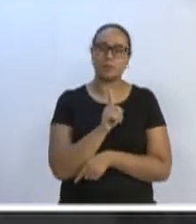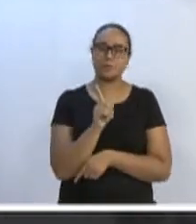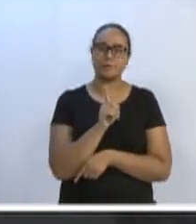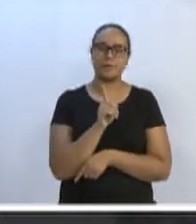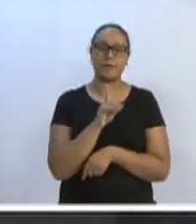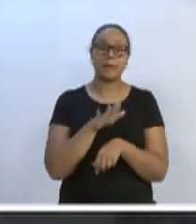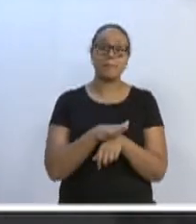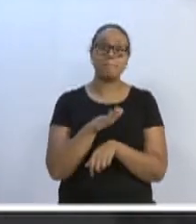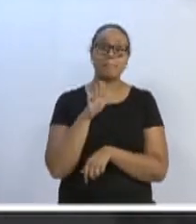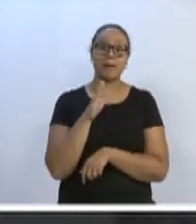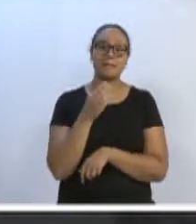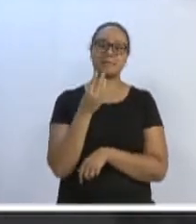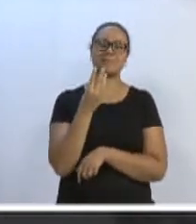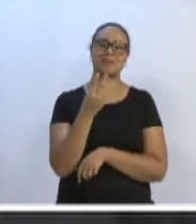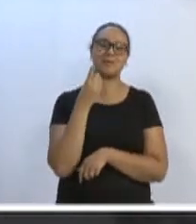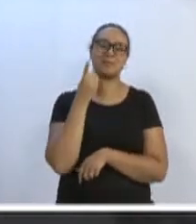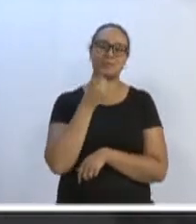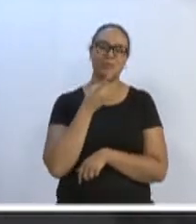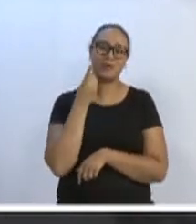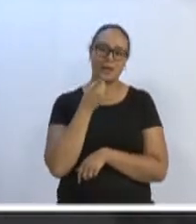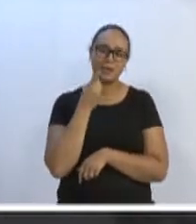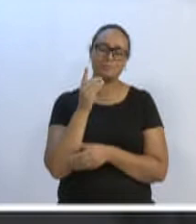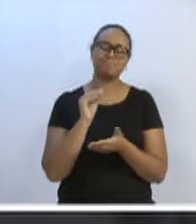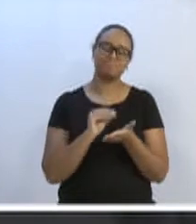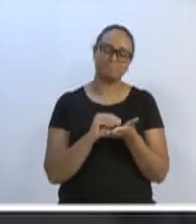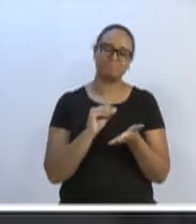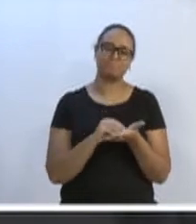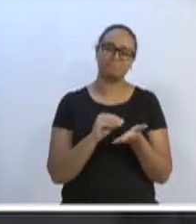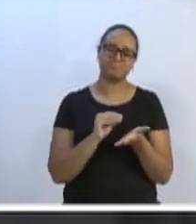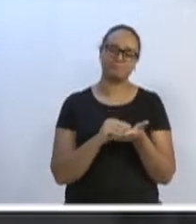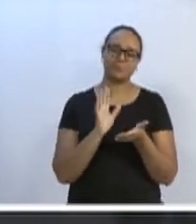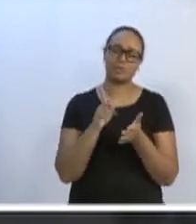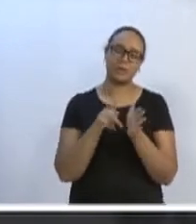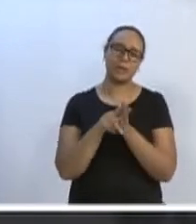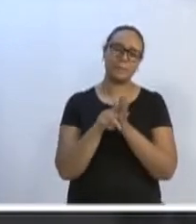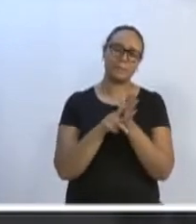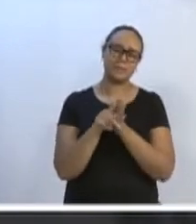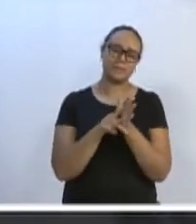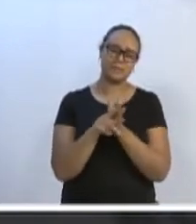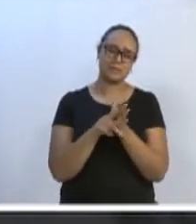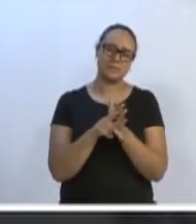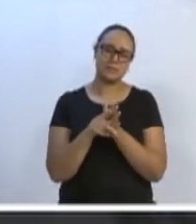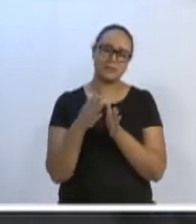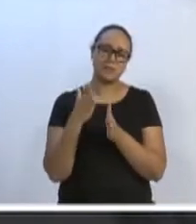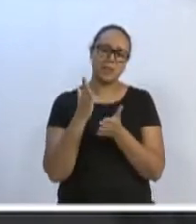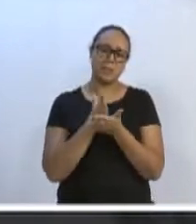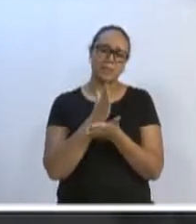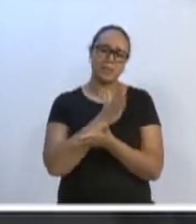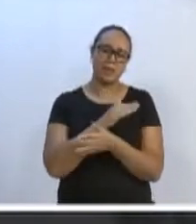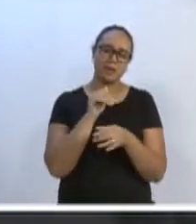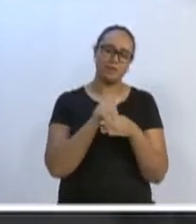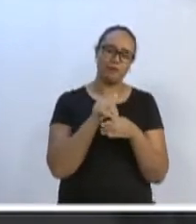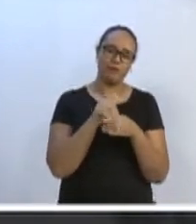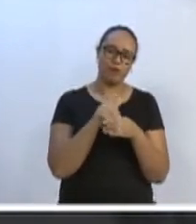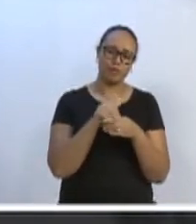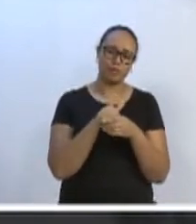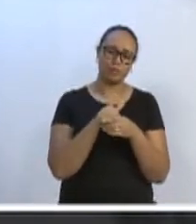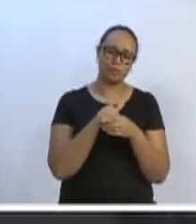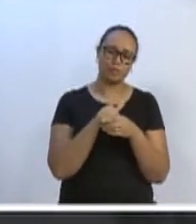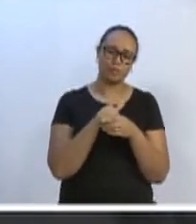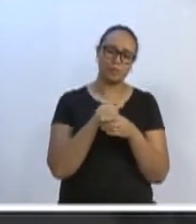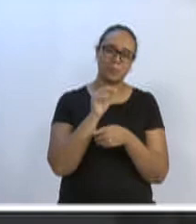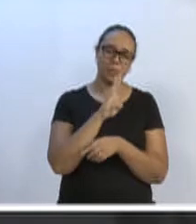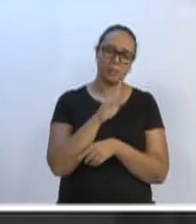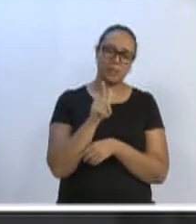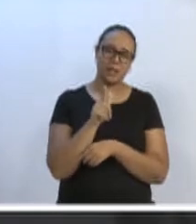três deputados. Feito uma pesquisa recentemente, mais da metade dos votos acabam saindo da cidade